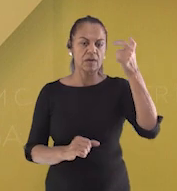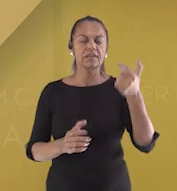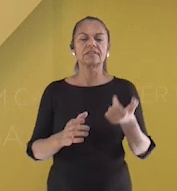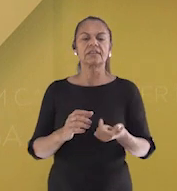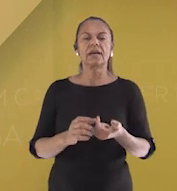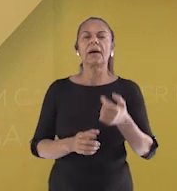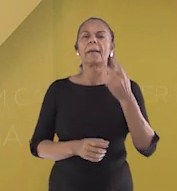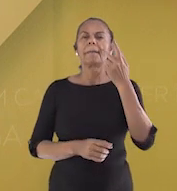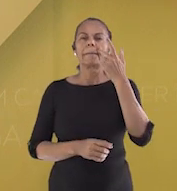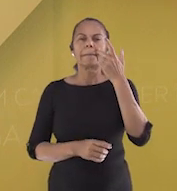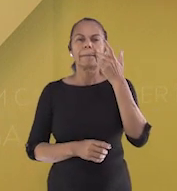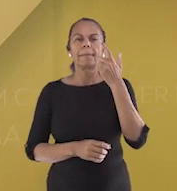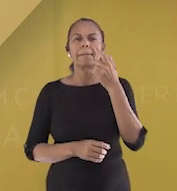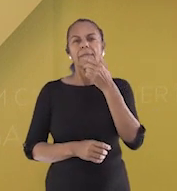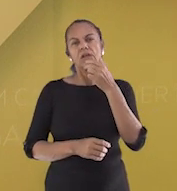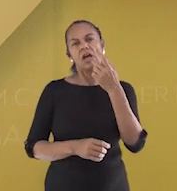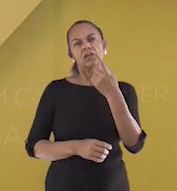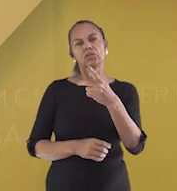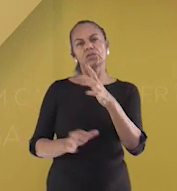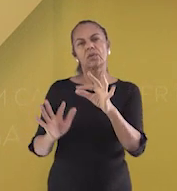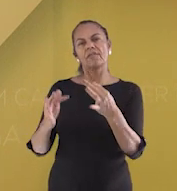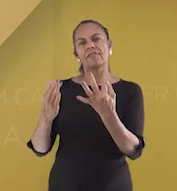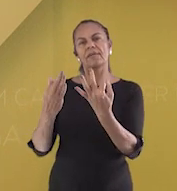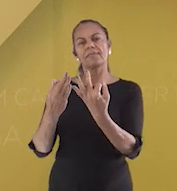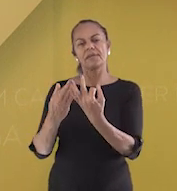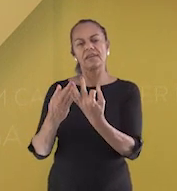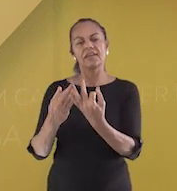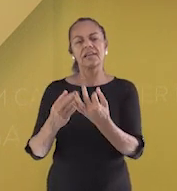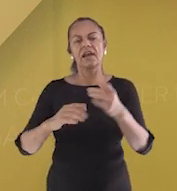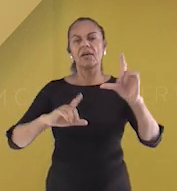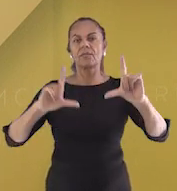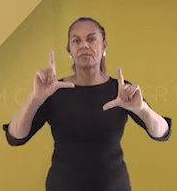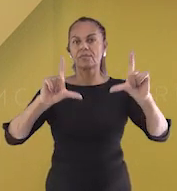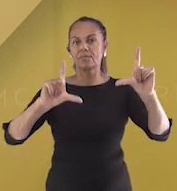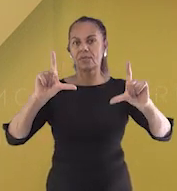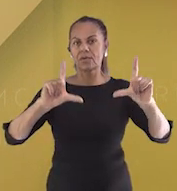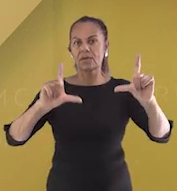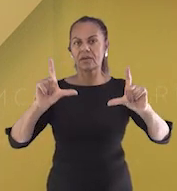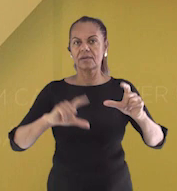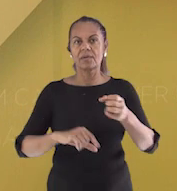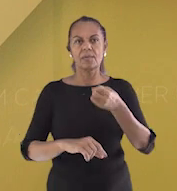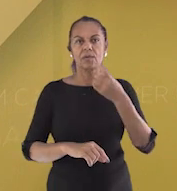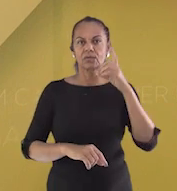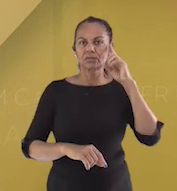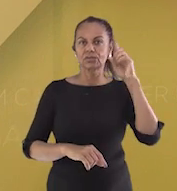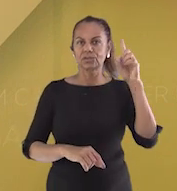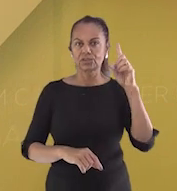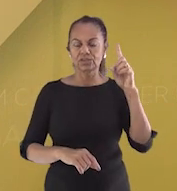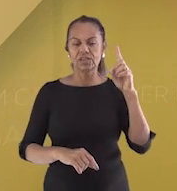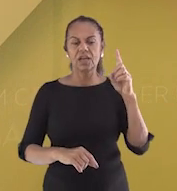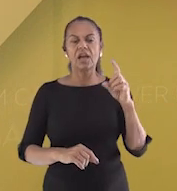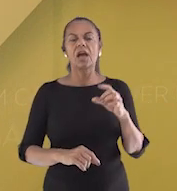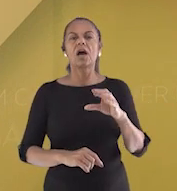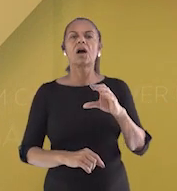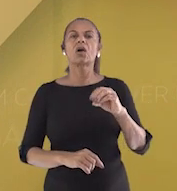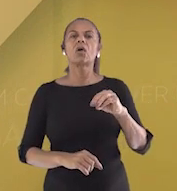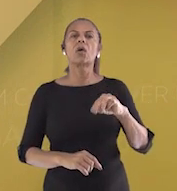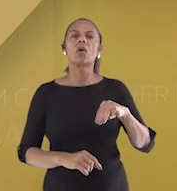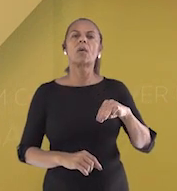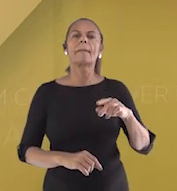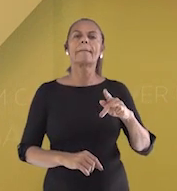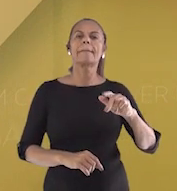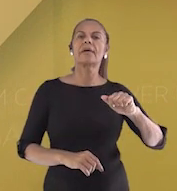velho, deve lembrar, é o programa Bom Dia e Companhia. Na época, esse programa infantil passava na